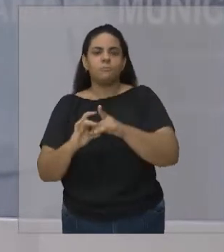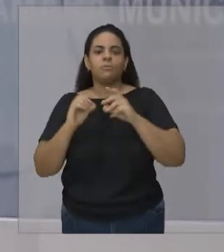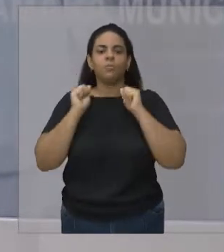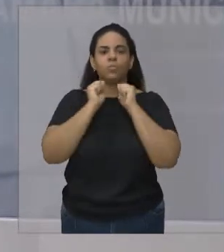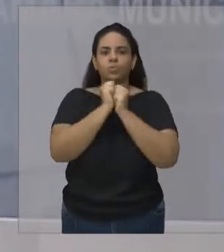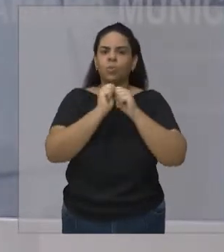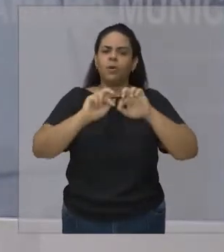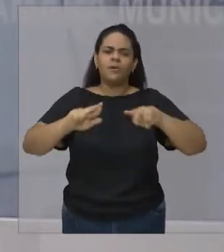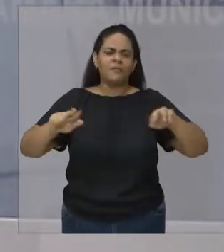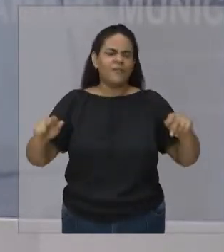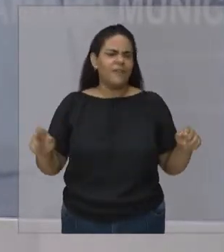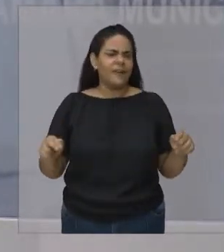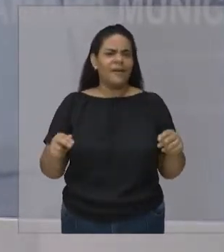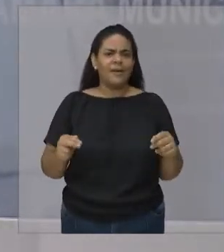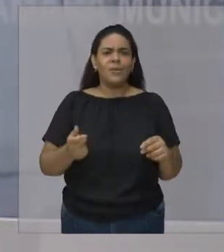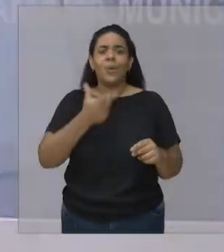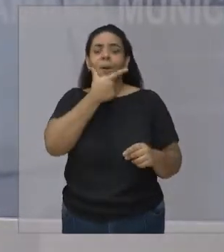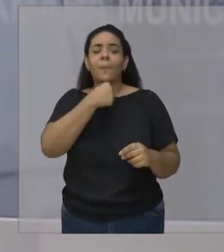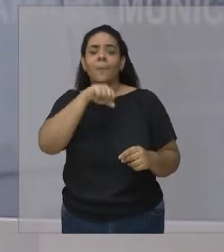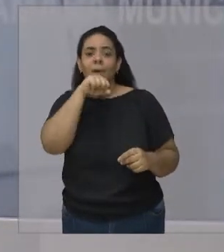Enfim Pais Não sei